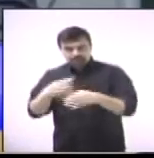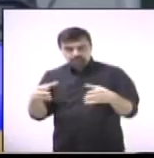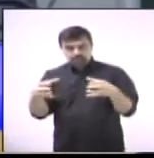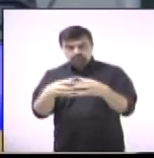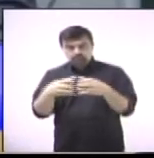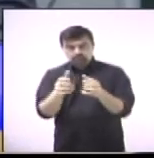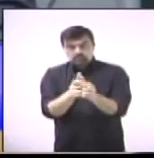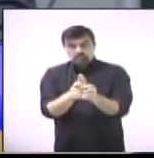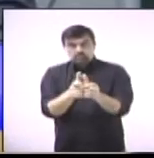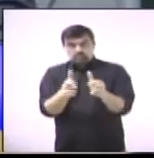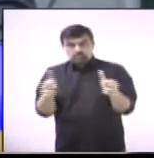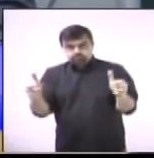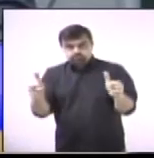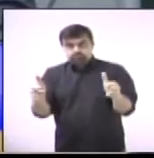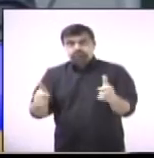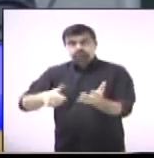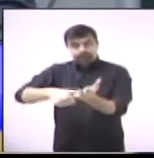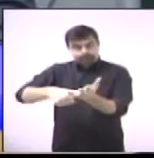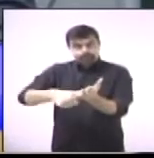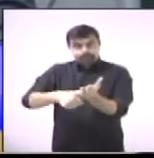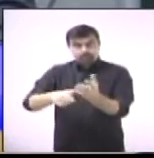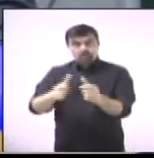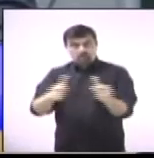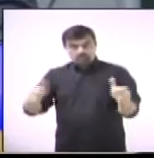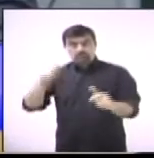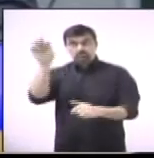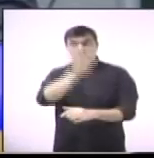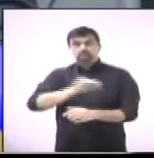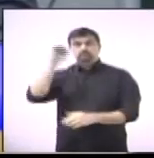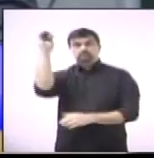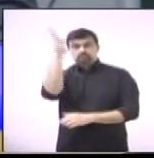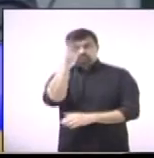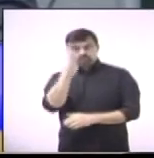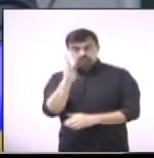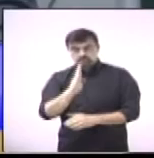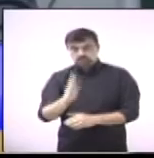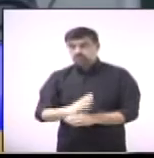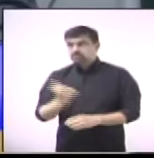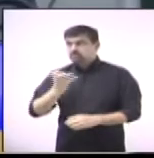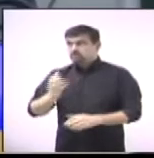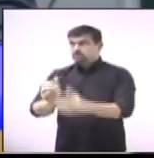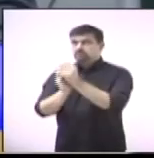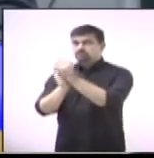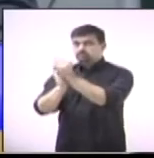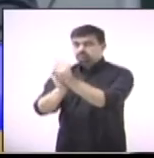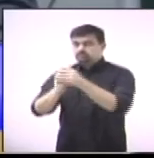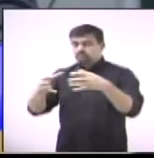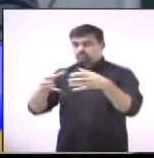de filiações em todo o Brasil. Então, parabenizar o Cícero e todo o PT.